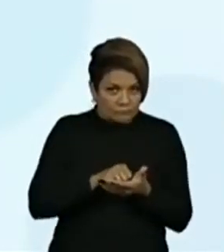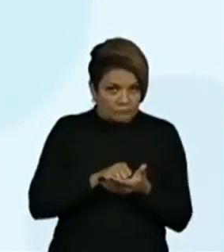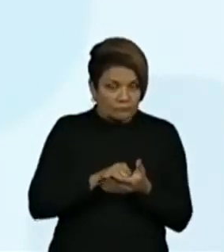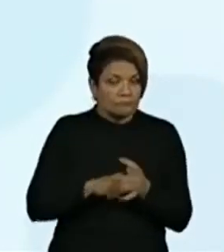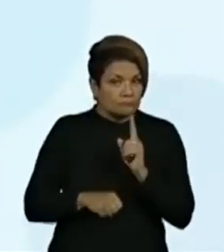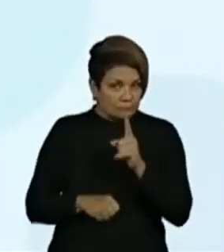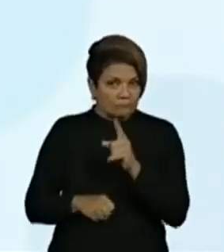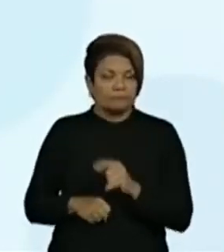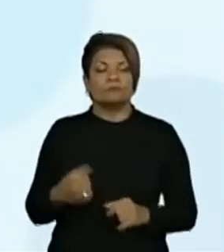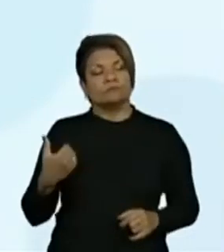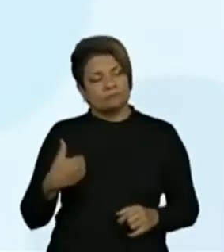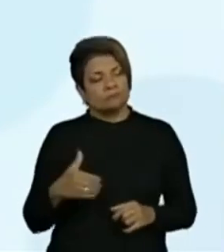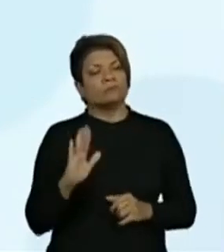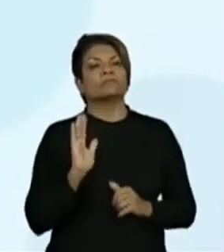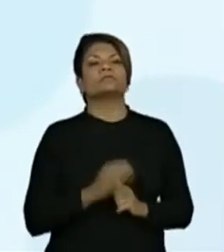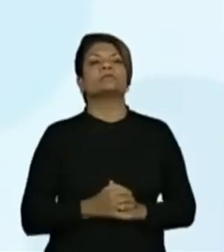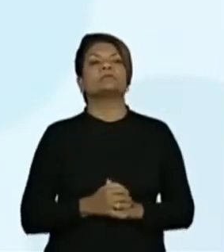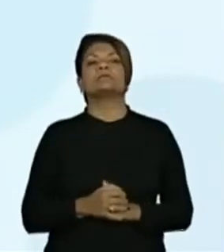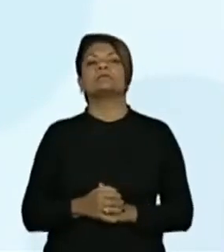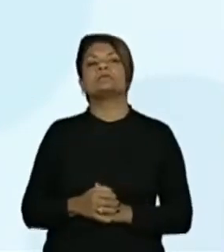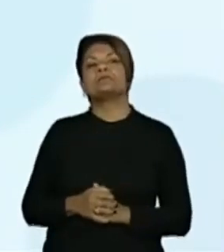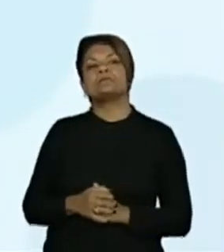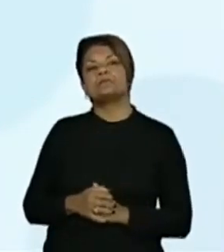Sigamos adiante. Vamos?